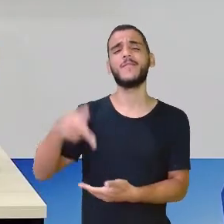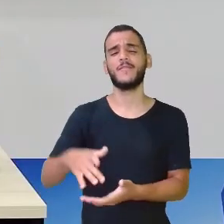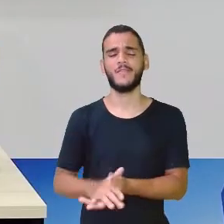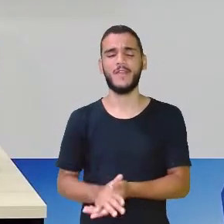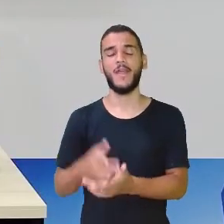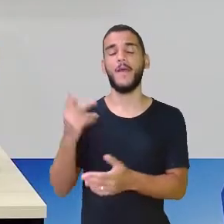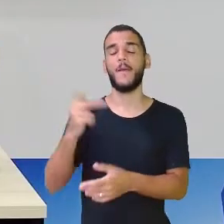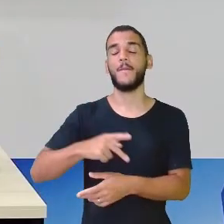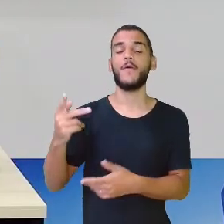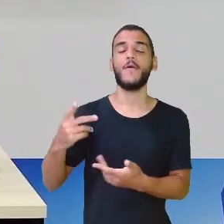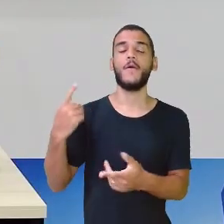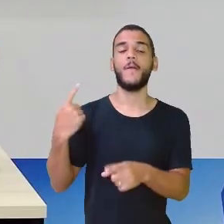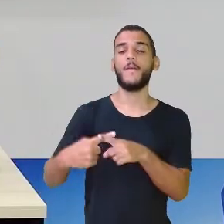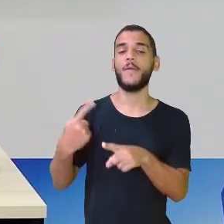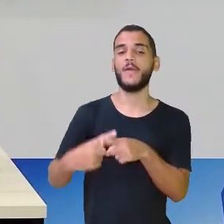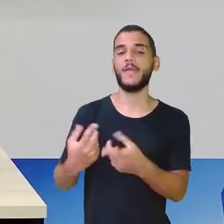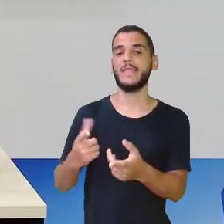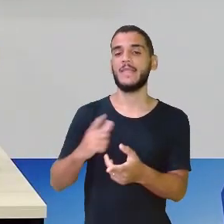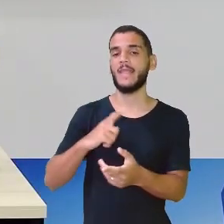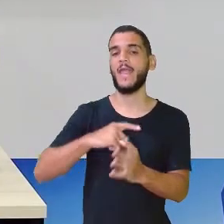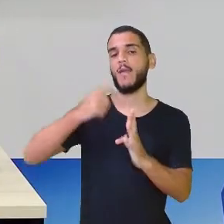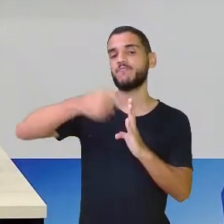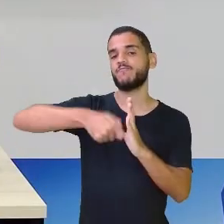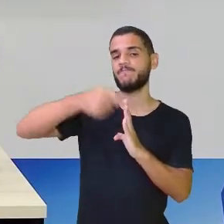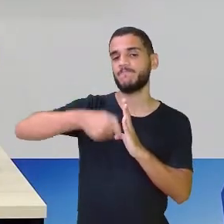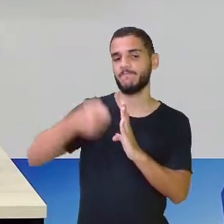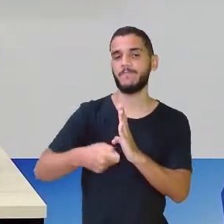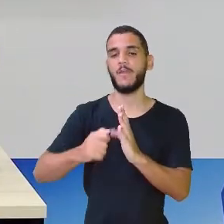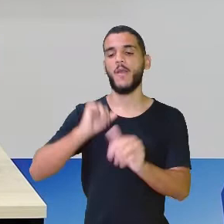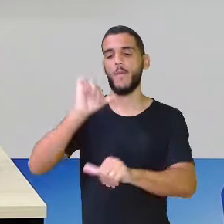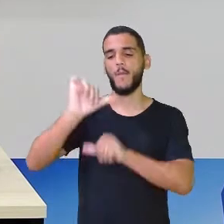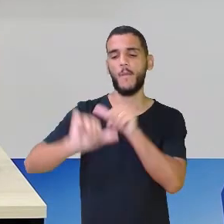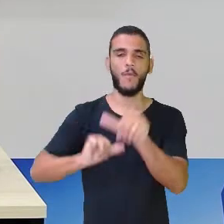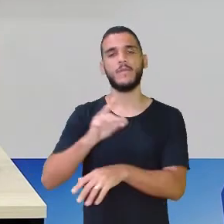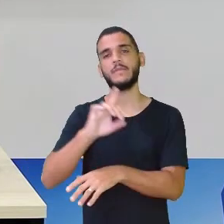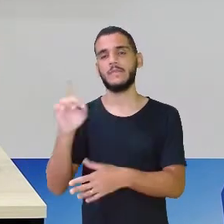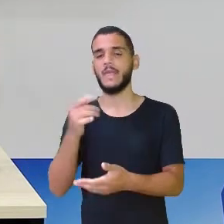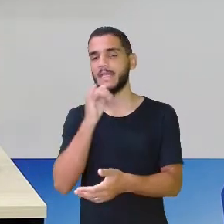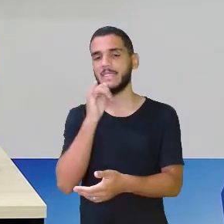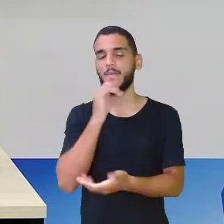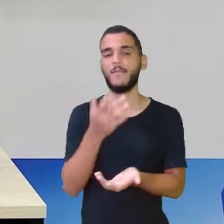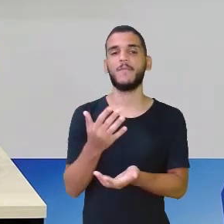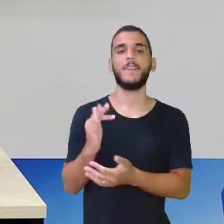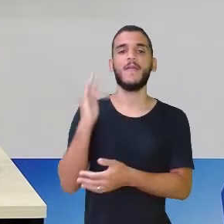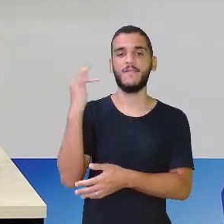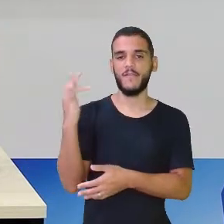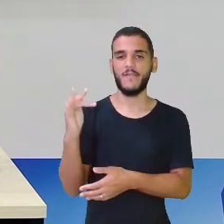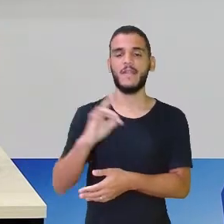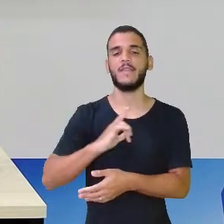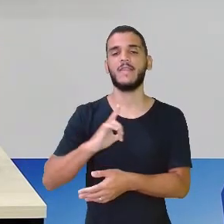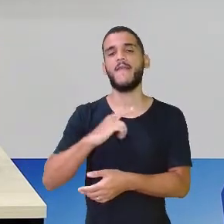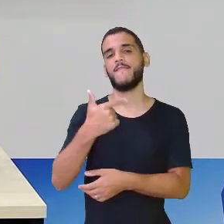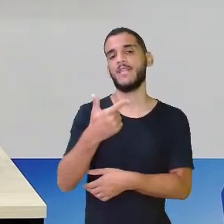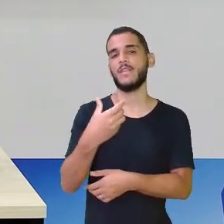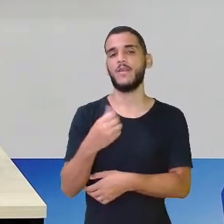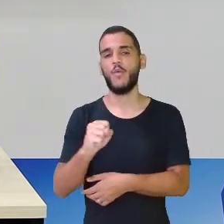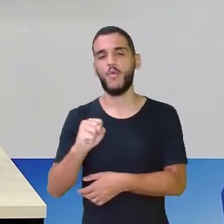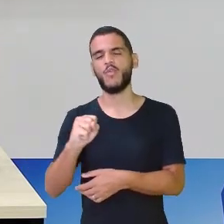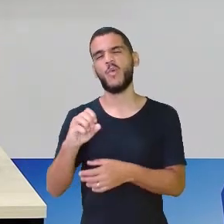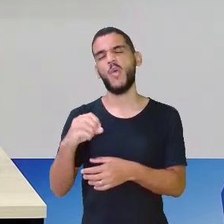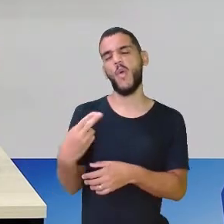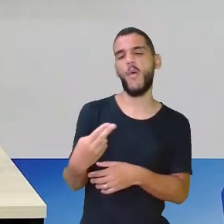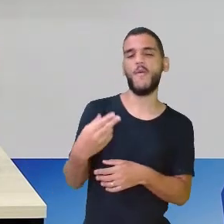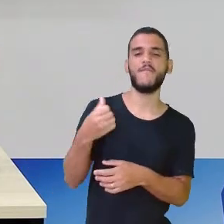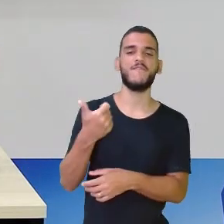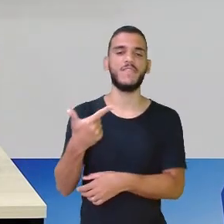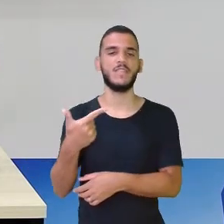Porque quando a gente pega o calendário, a gente vê que os meses têm aquela variação, né? Por exemplo, fevereiro pode ter 28 ou 29 dias e